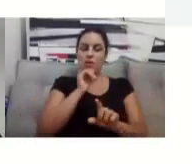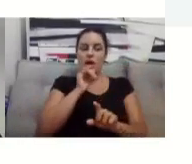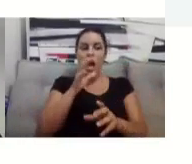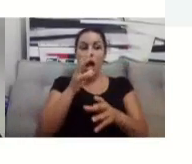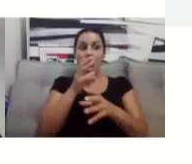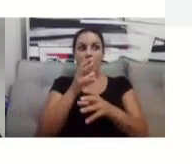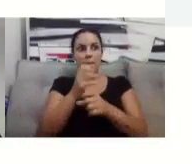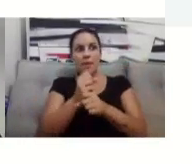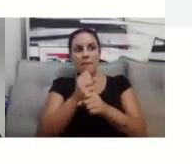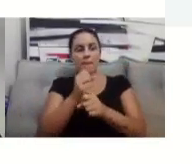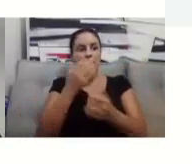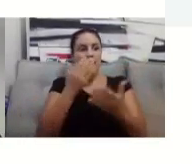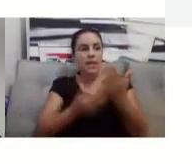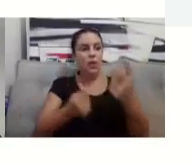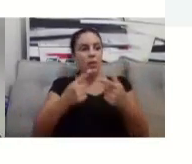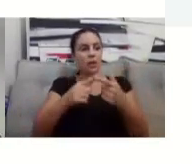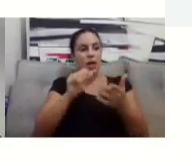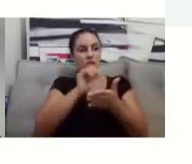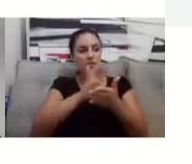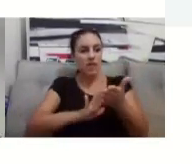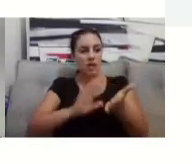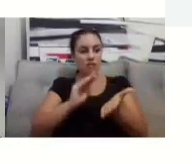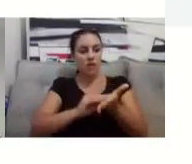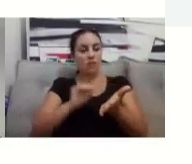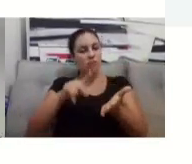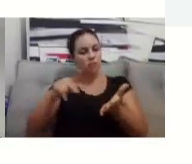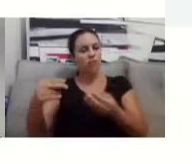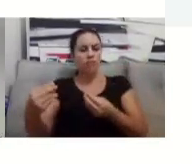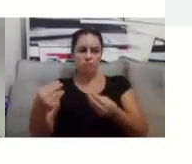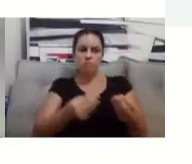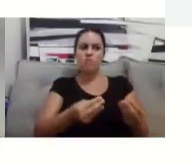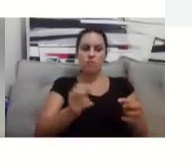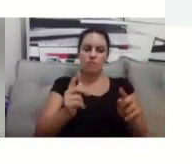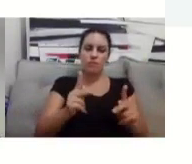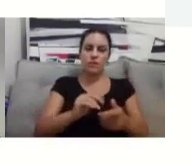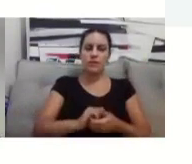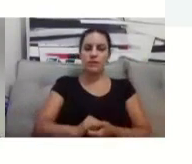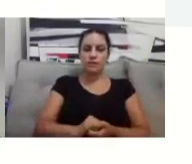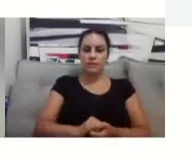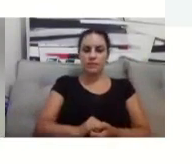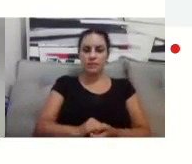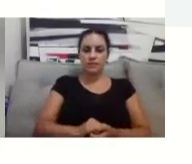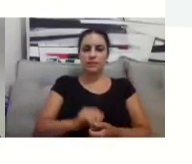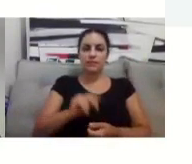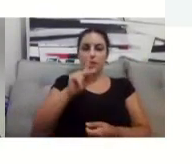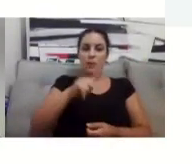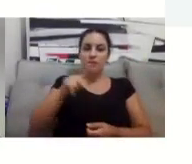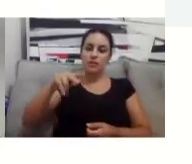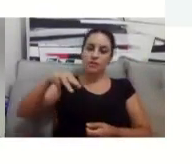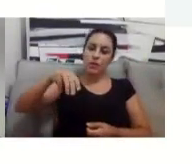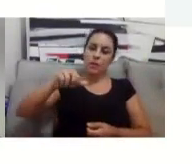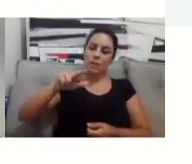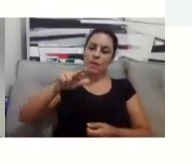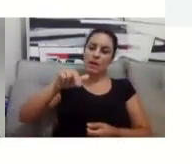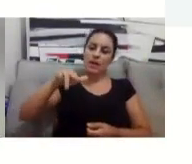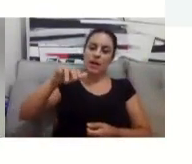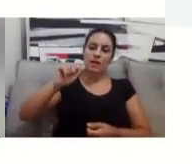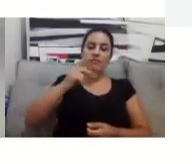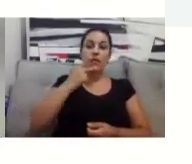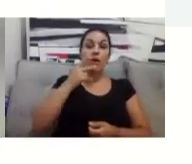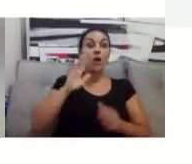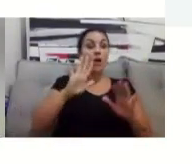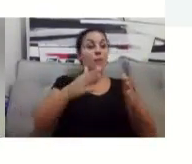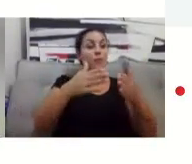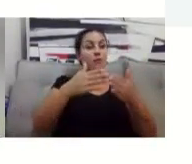só pedir, pessoal, fiquem muito atentos aos fóruns de notícias, porque lá, toda semana, o